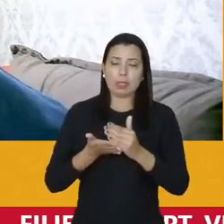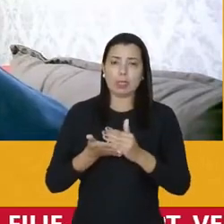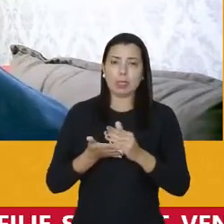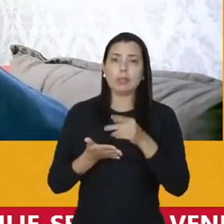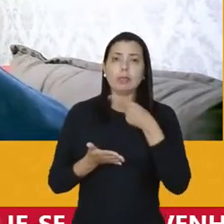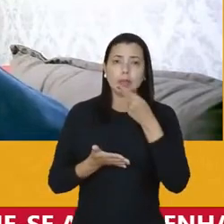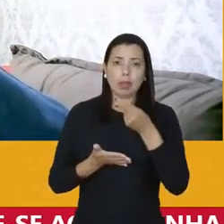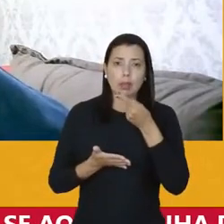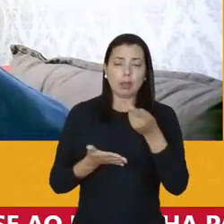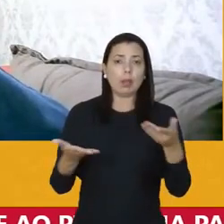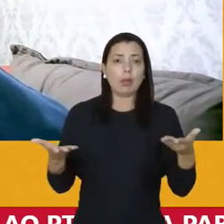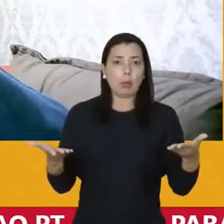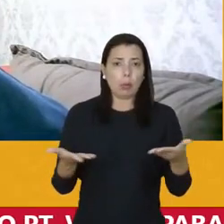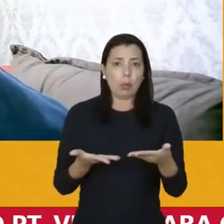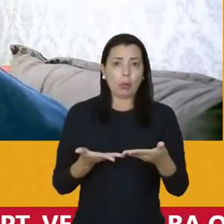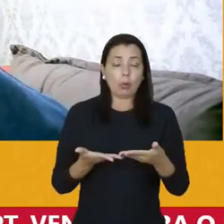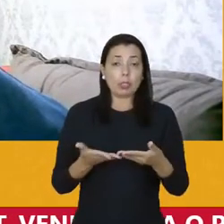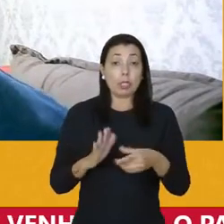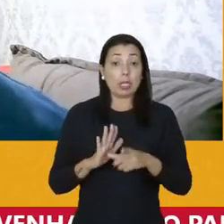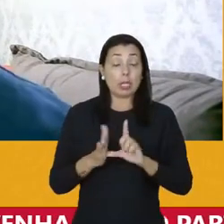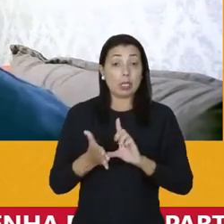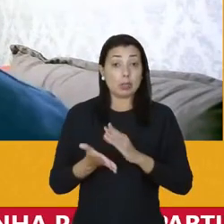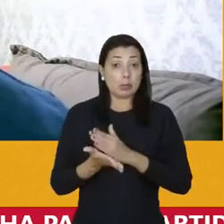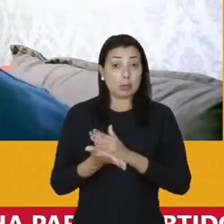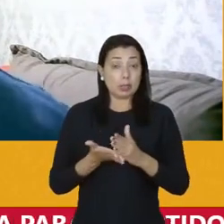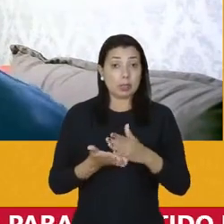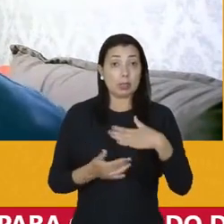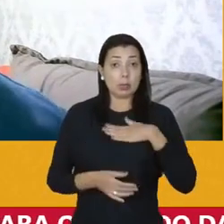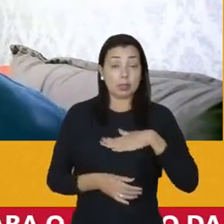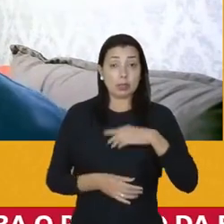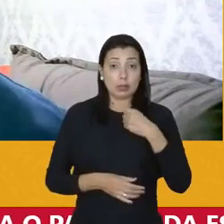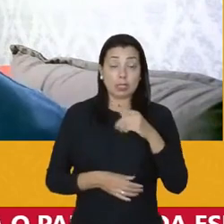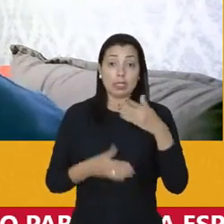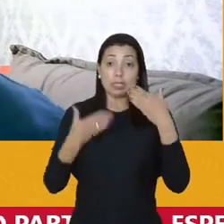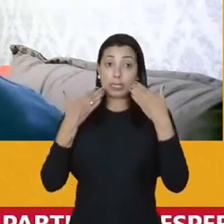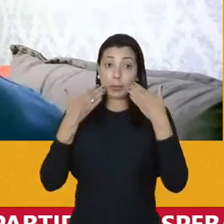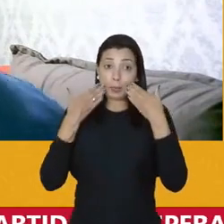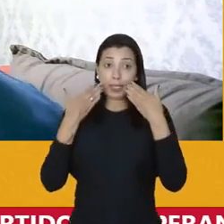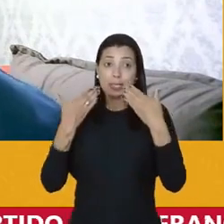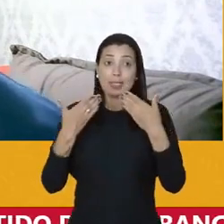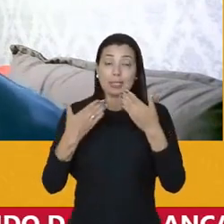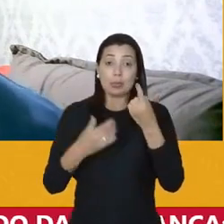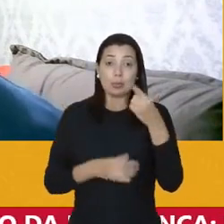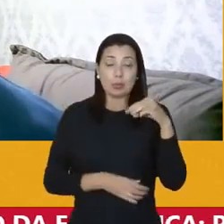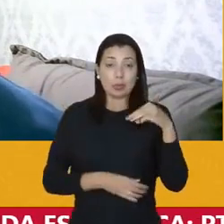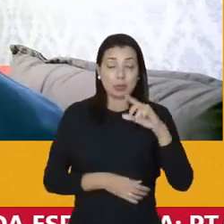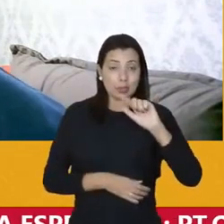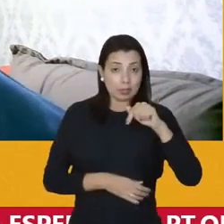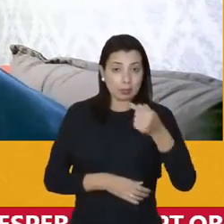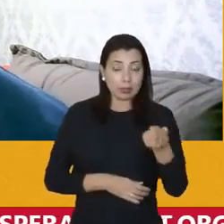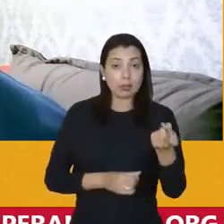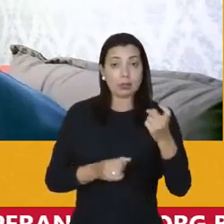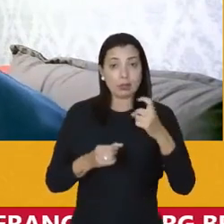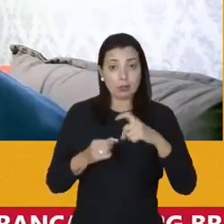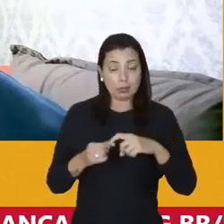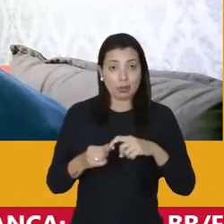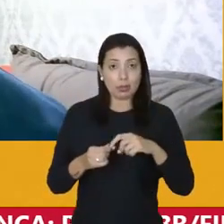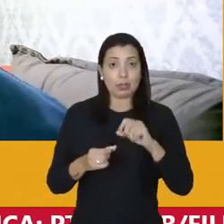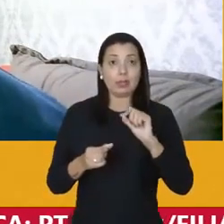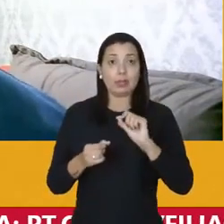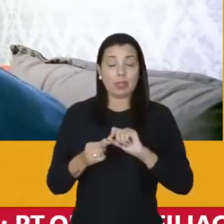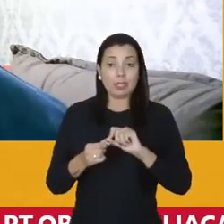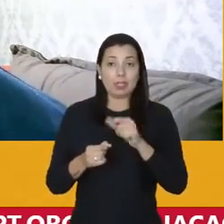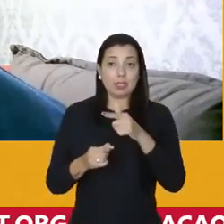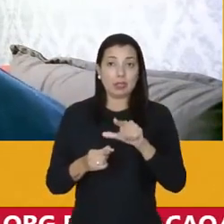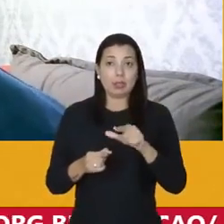falando com o Lourdes, antes de iniciar, eu queria que você se apresentasse um minuto e depois a gente volta para eu fazer